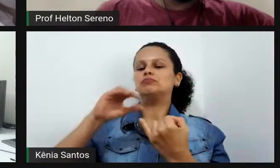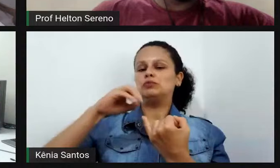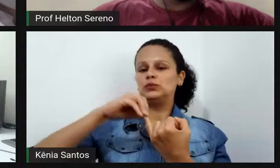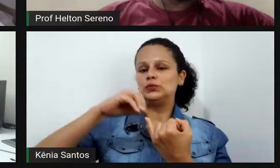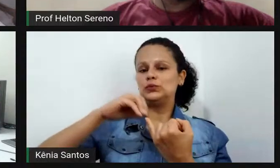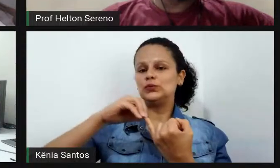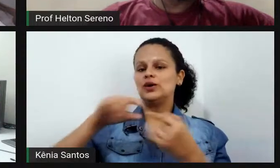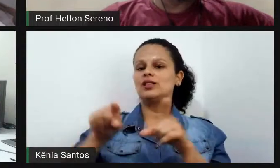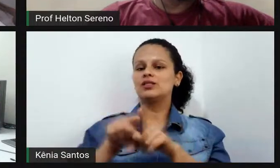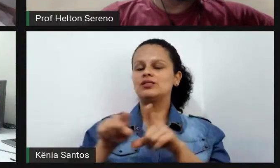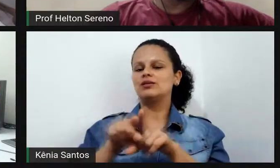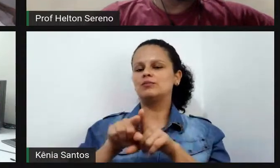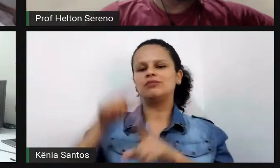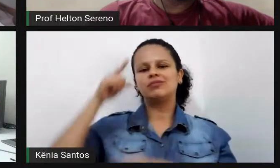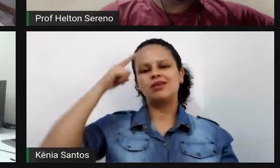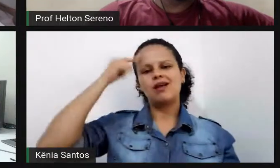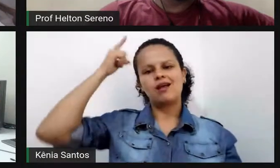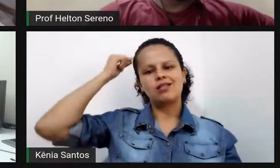comunidade acadêmica como um todo